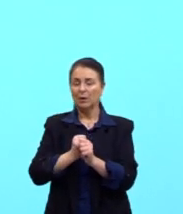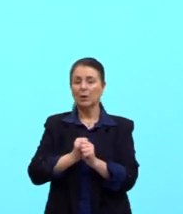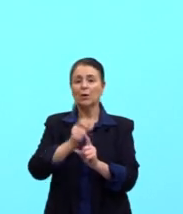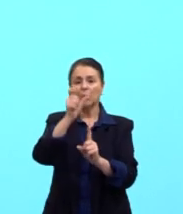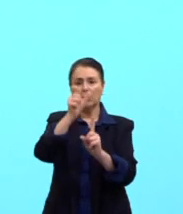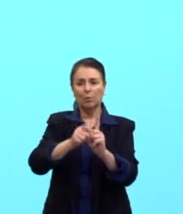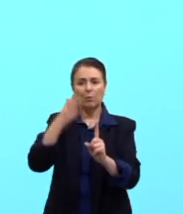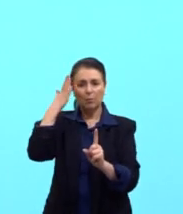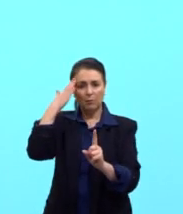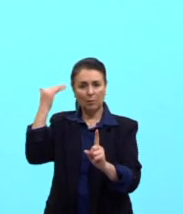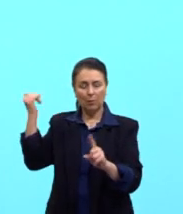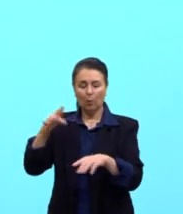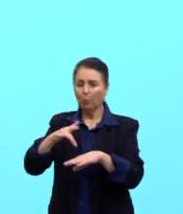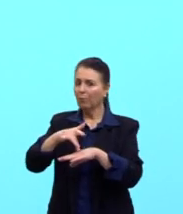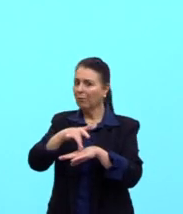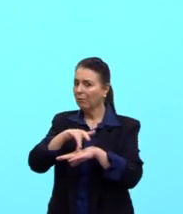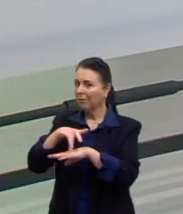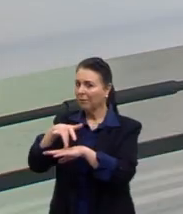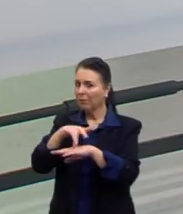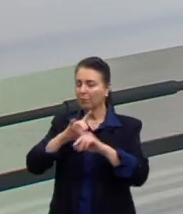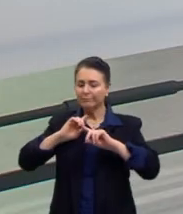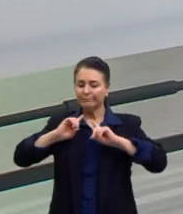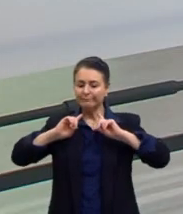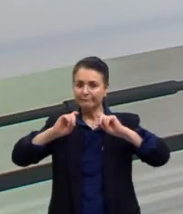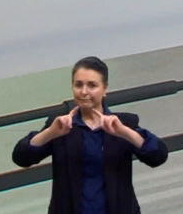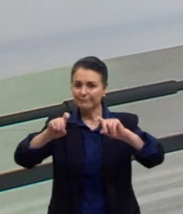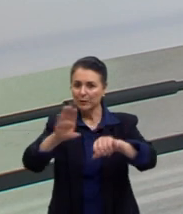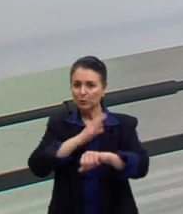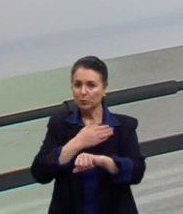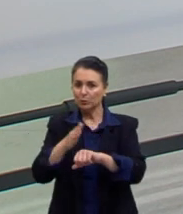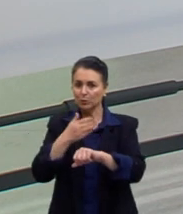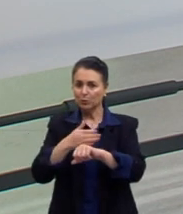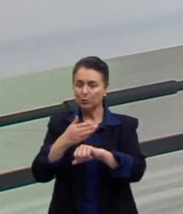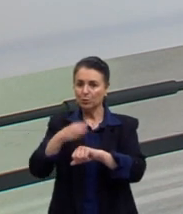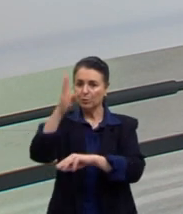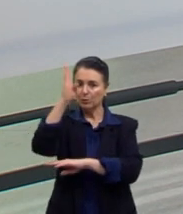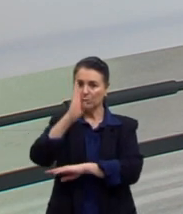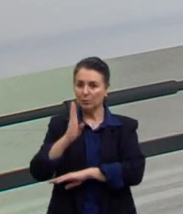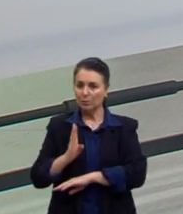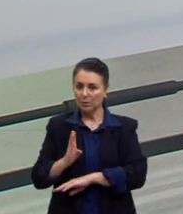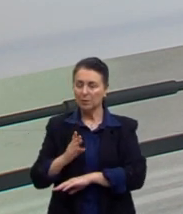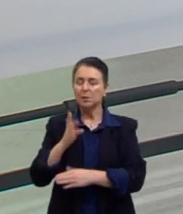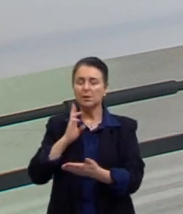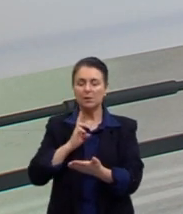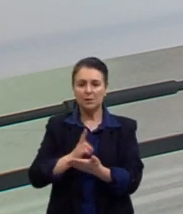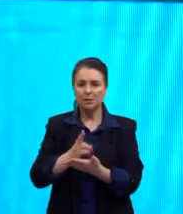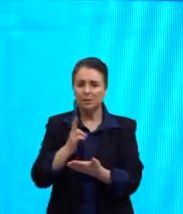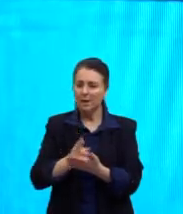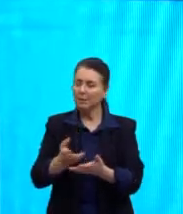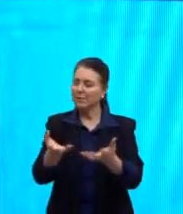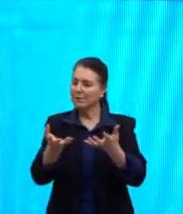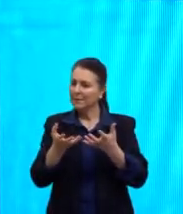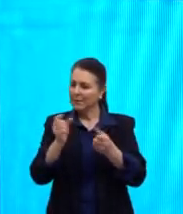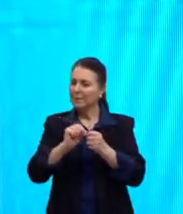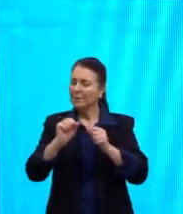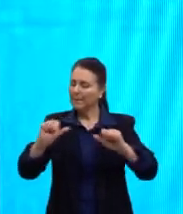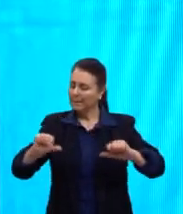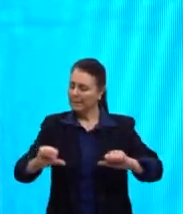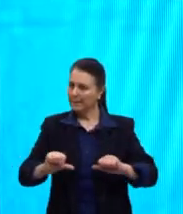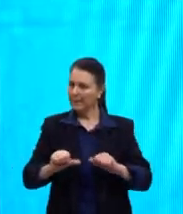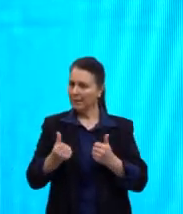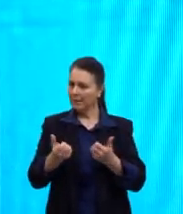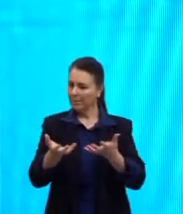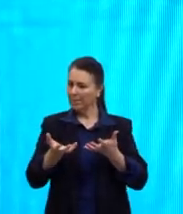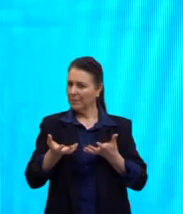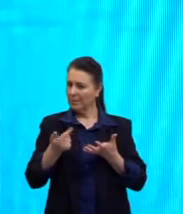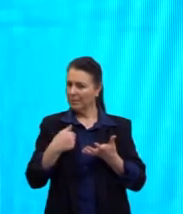irônico e crítico dos costumes brasileiros e procurava sempre levar vantagem sobre os outros, igual lá